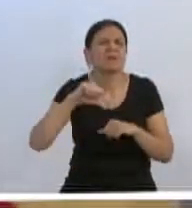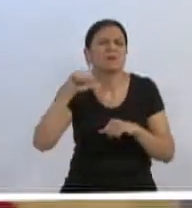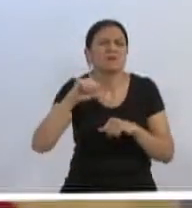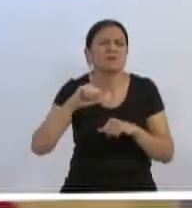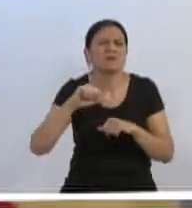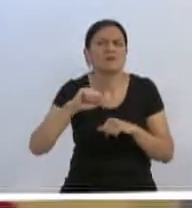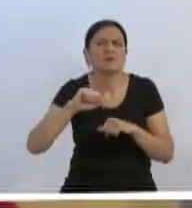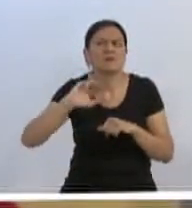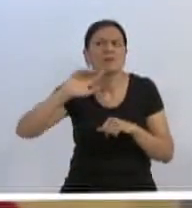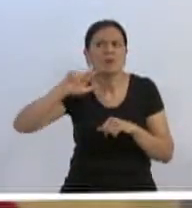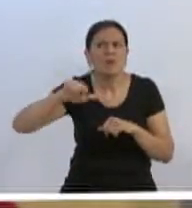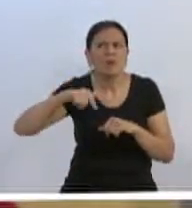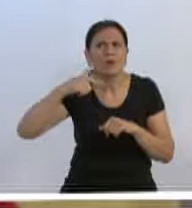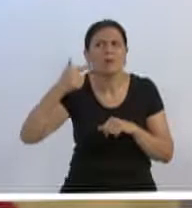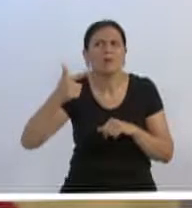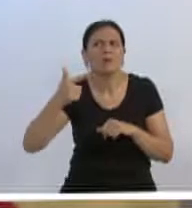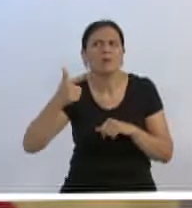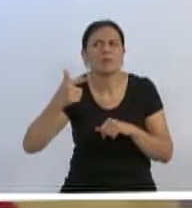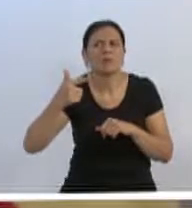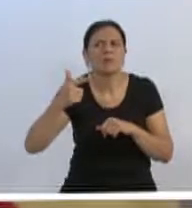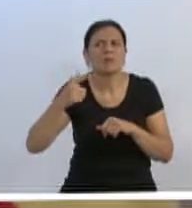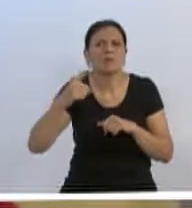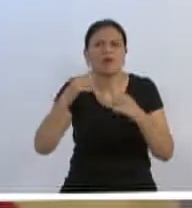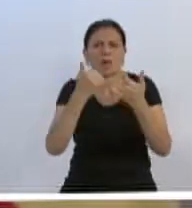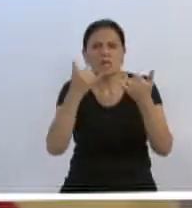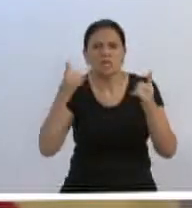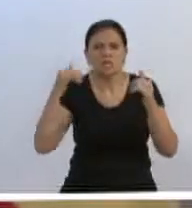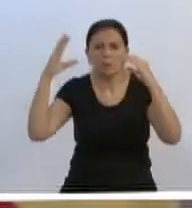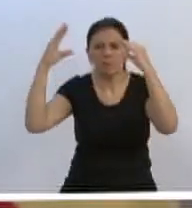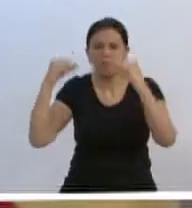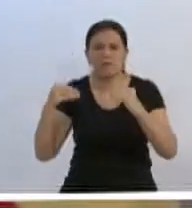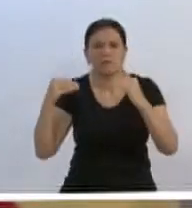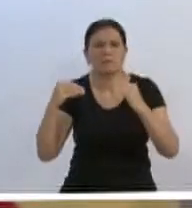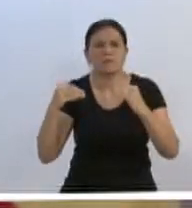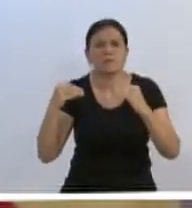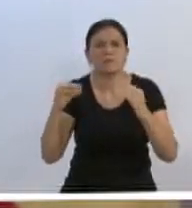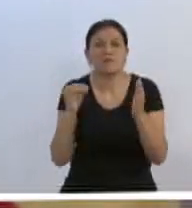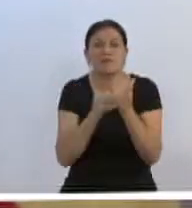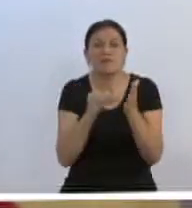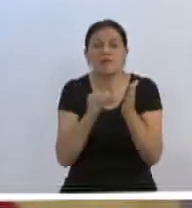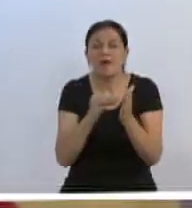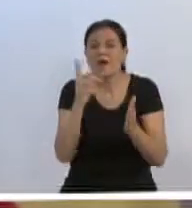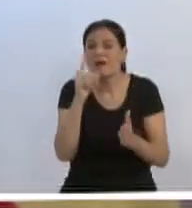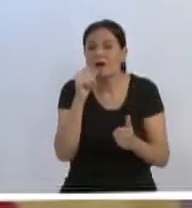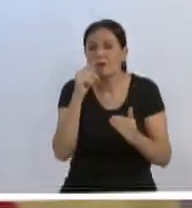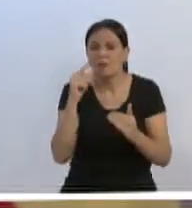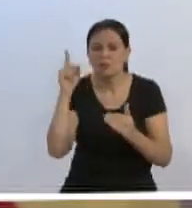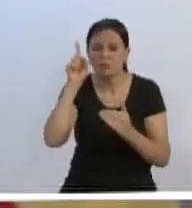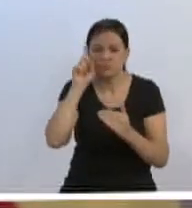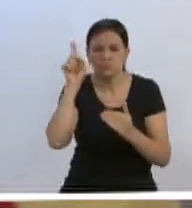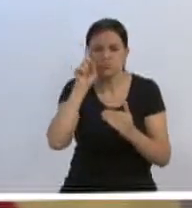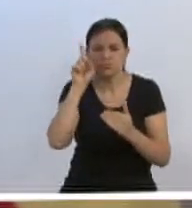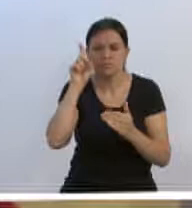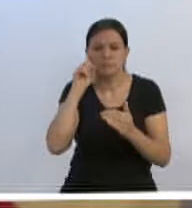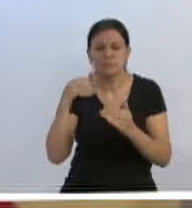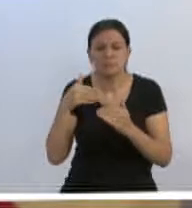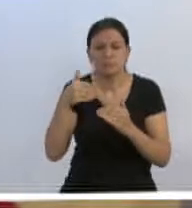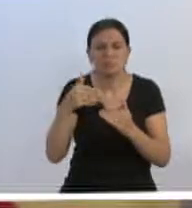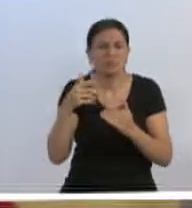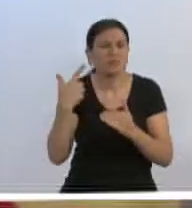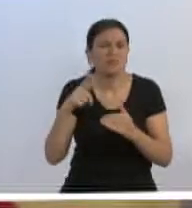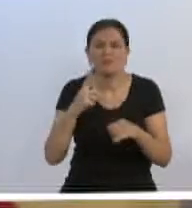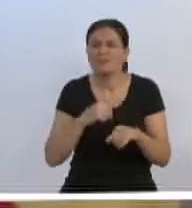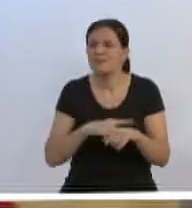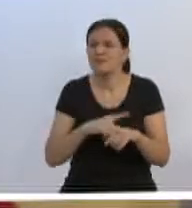outras situações neste período, onde foram inúmeras as quedas de energia, enfrentamos a falta de água por dias seguidos, e como sempre faço, não teve dia,